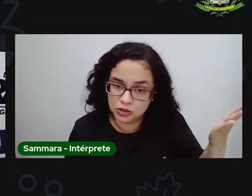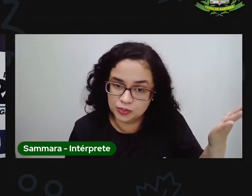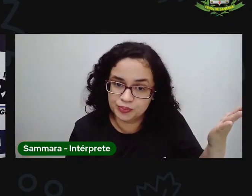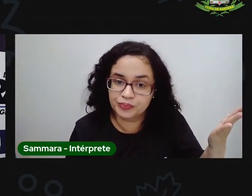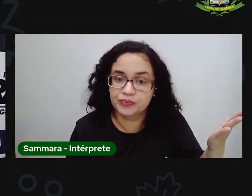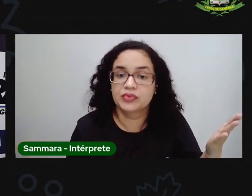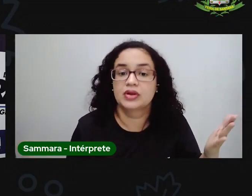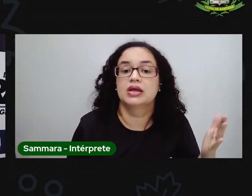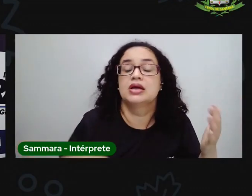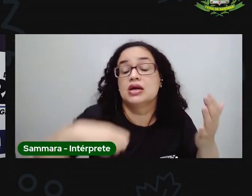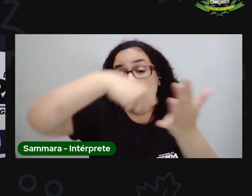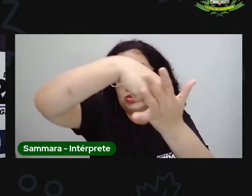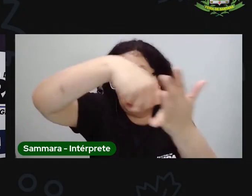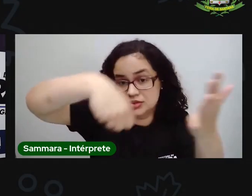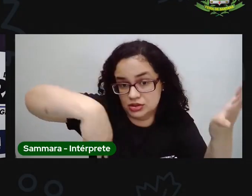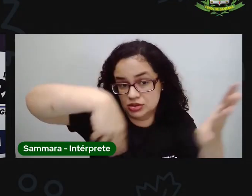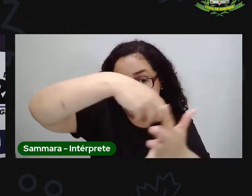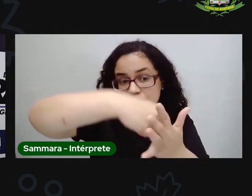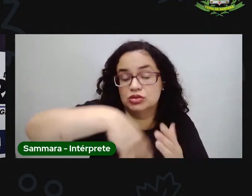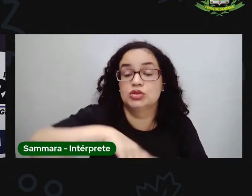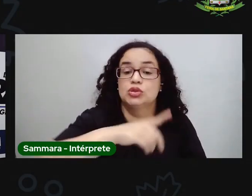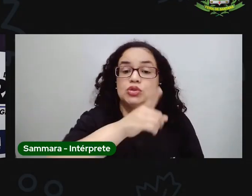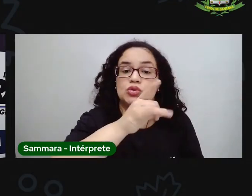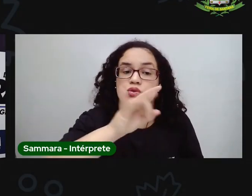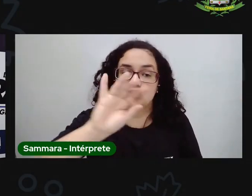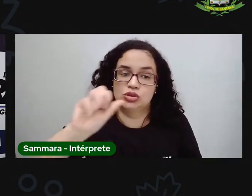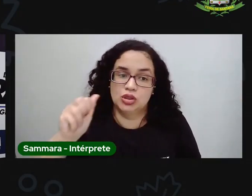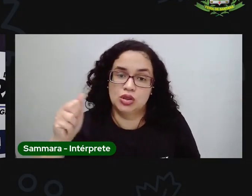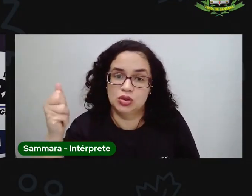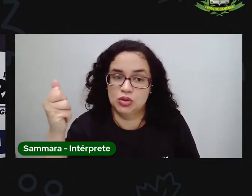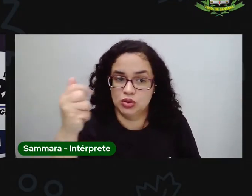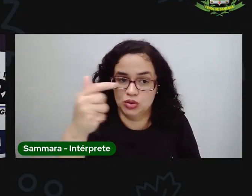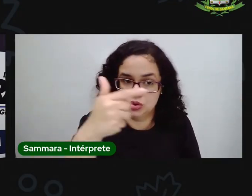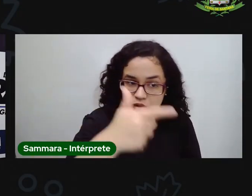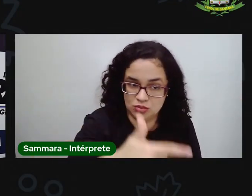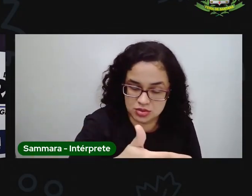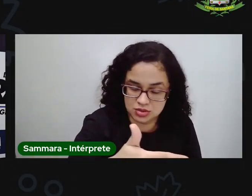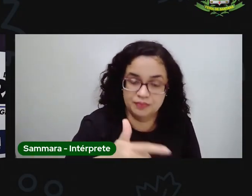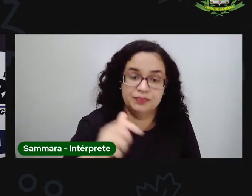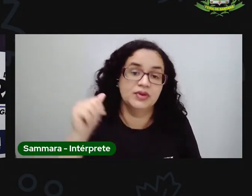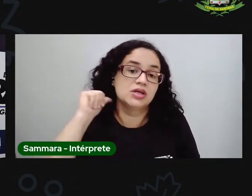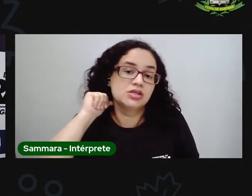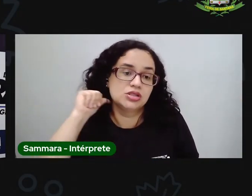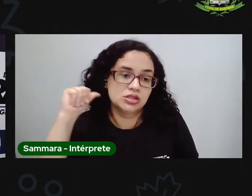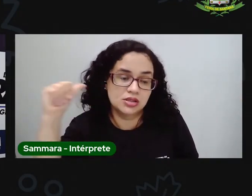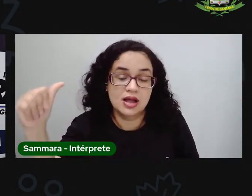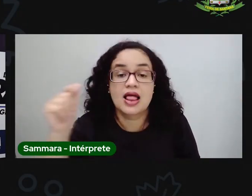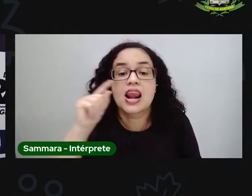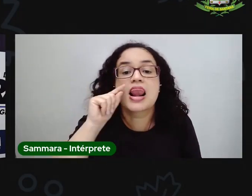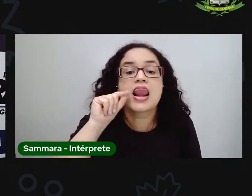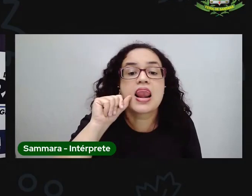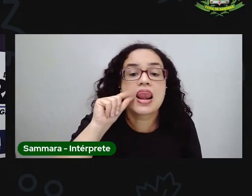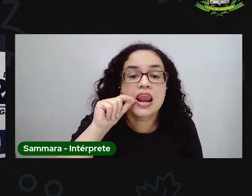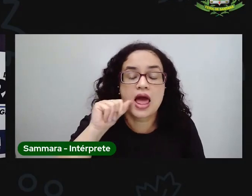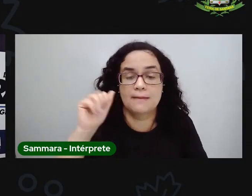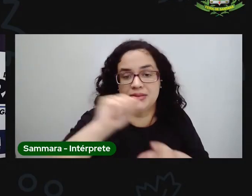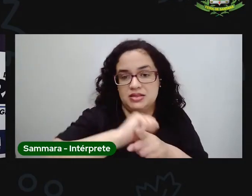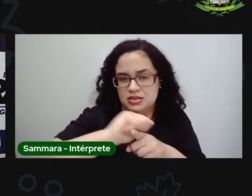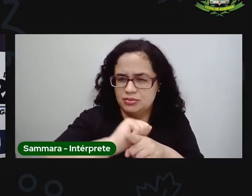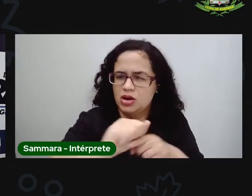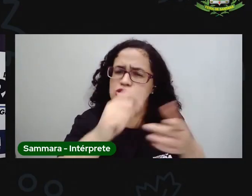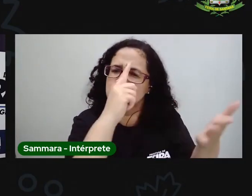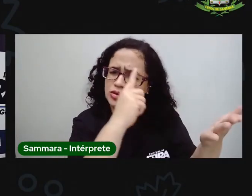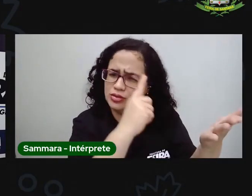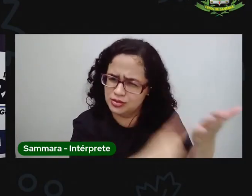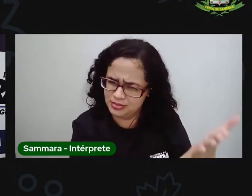com as atividades do dia 12, atividade de linguagem, com lápis e borracha. Combinado?